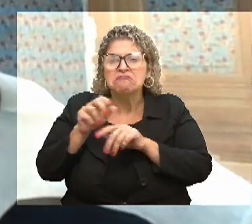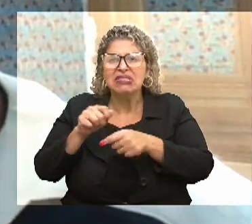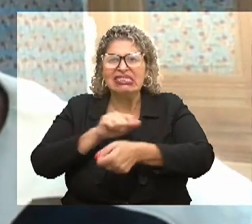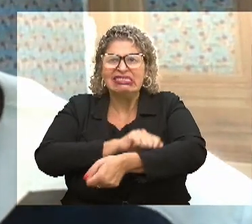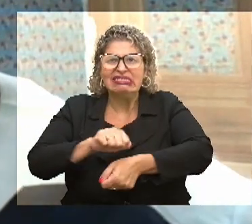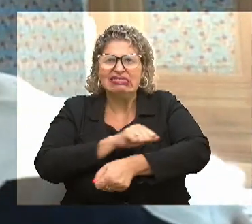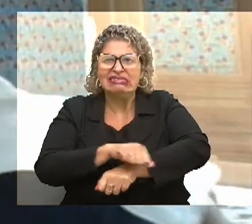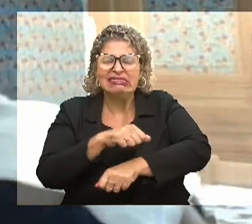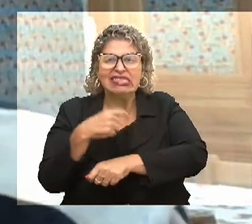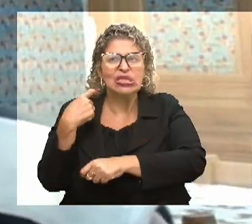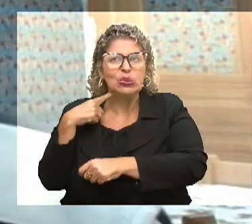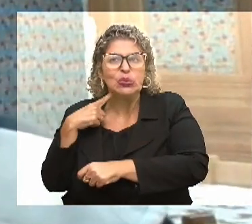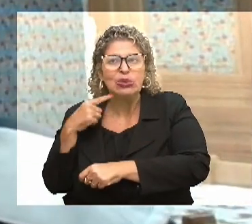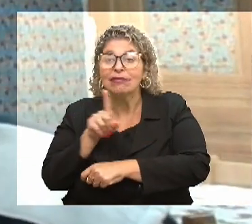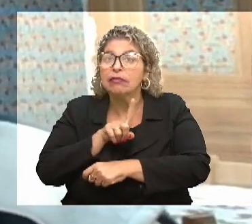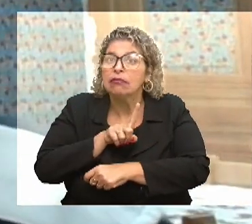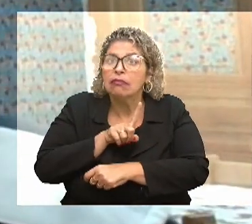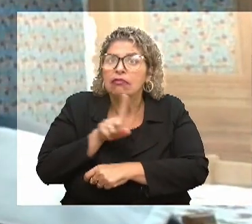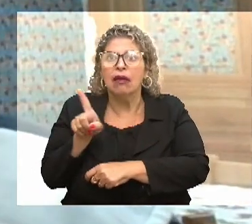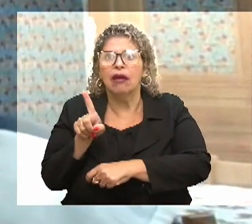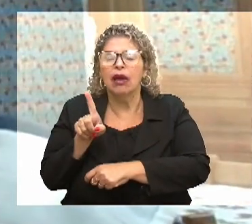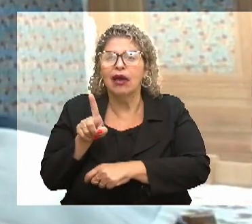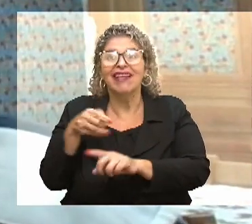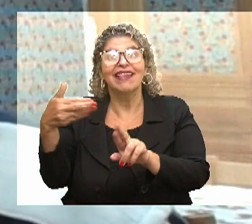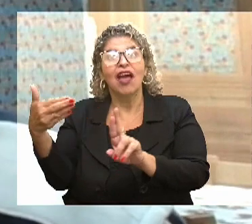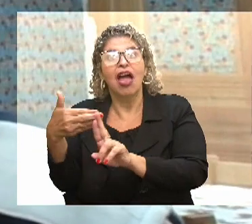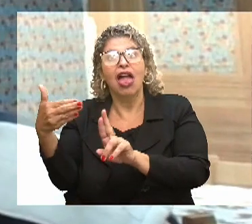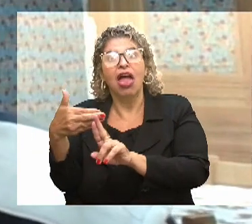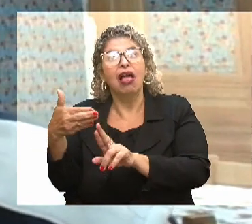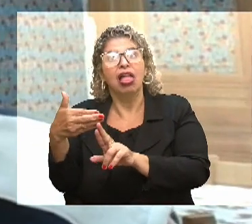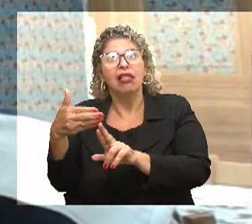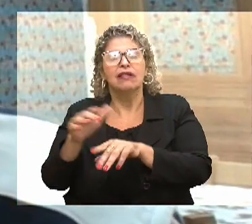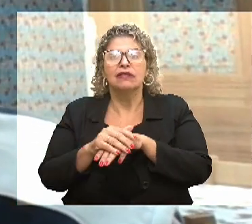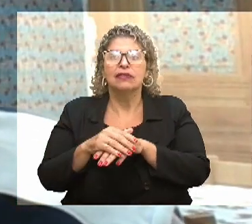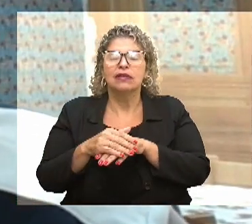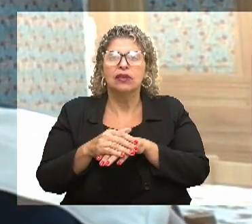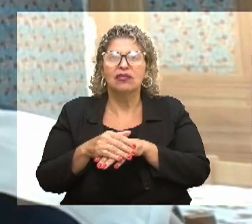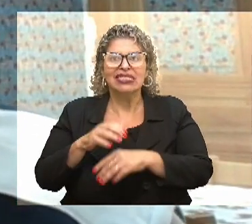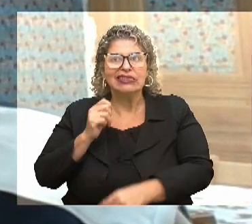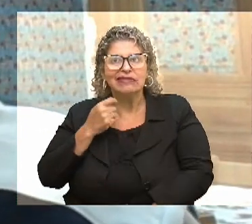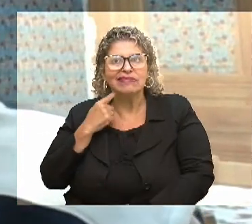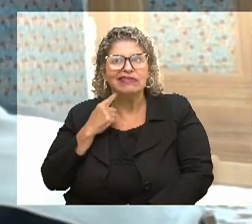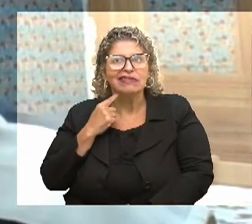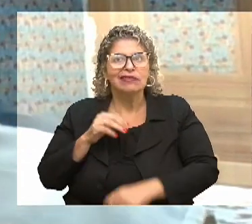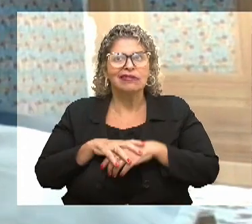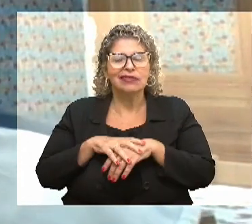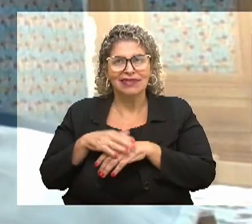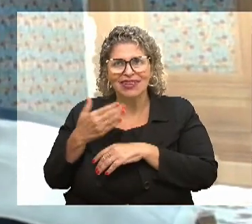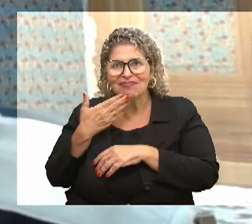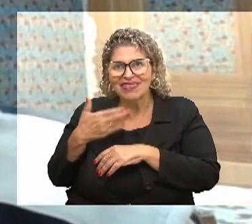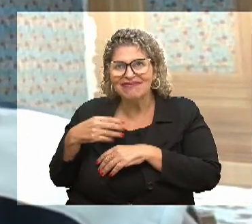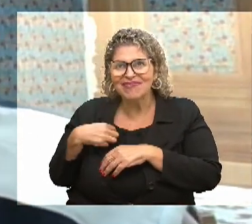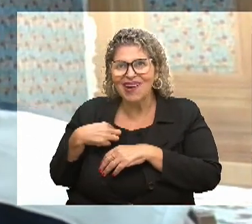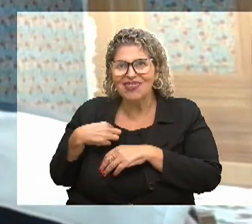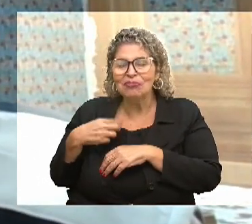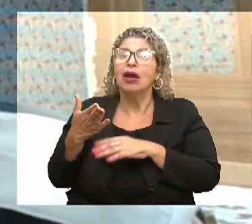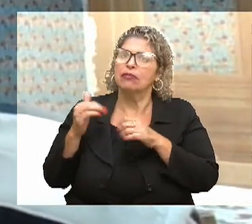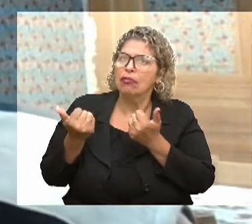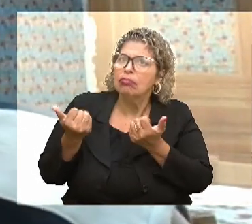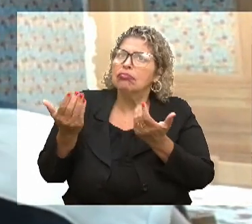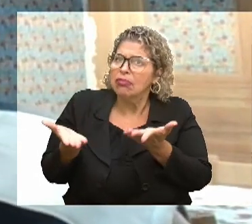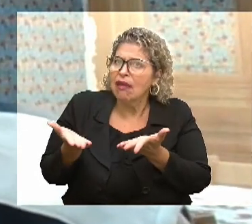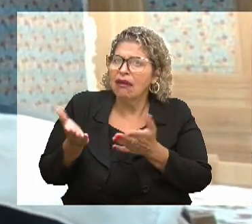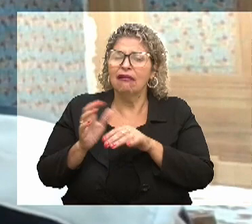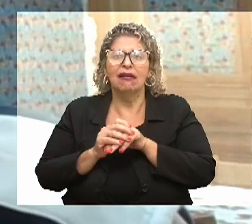Rasgado, sujo. Porque agora estão... Isso tem uma referência. Quando eles vêm que estão muito sujos, eles vêm aqui, pedem uma roupa e a gente dá.